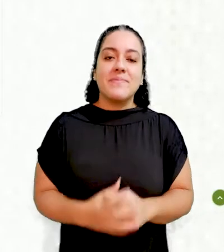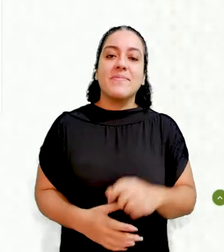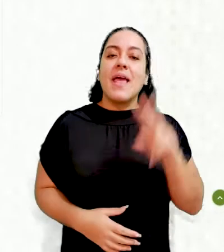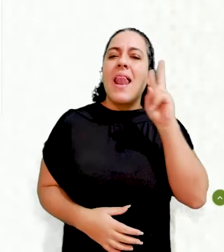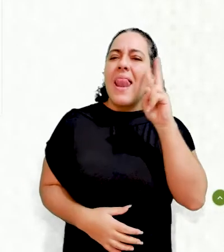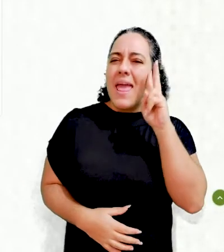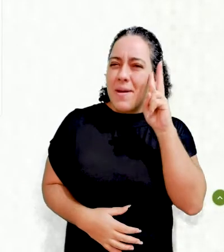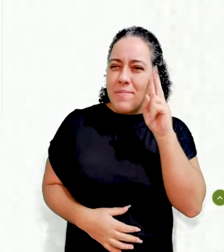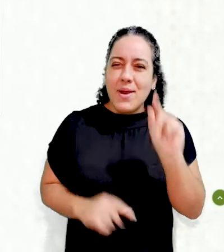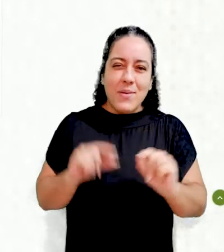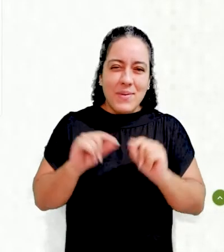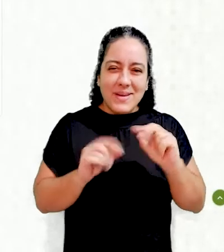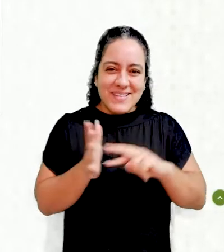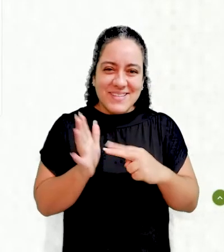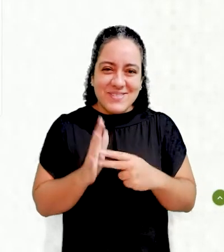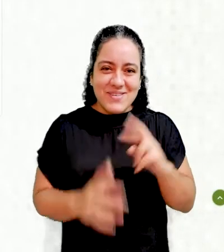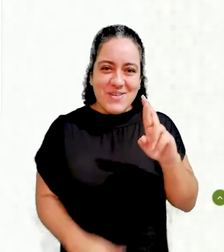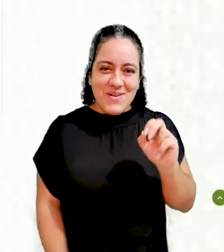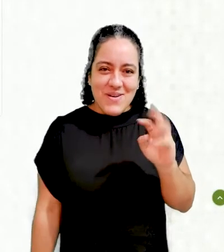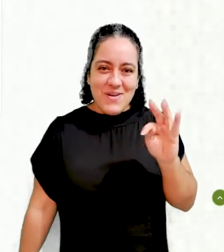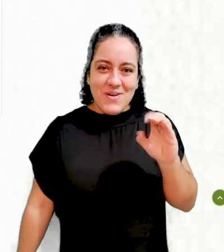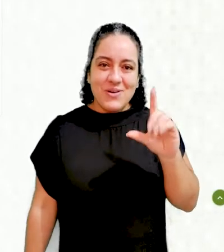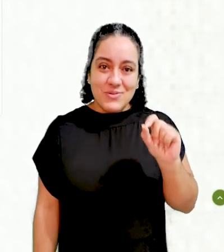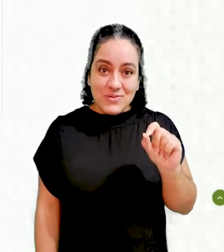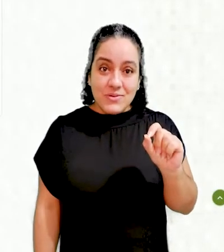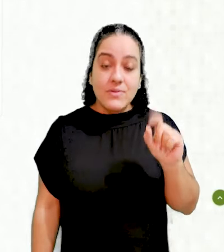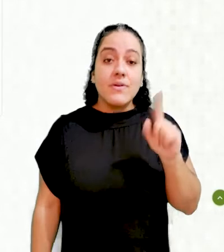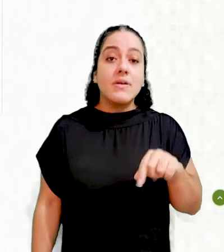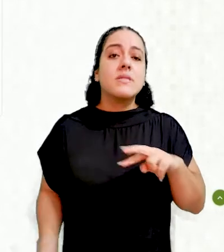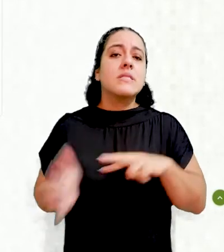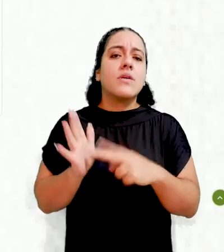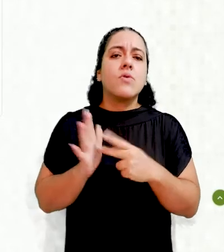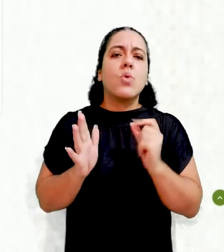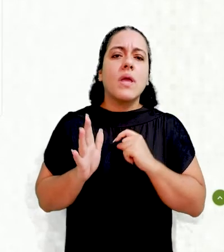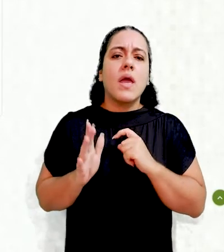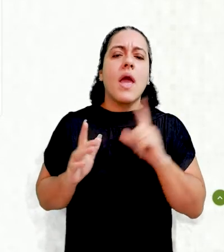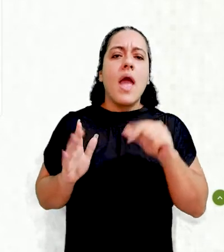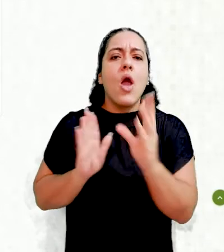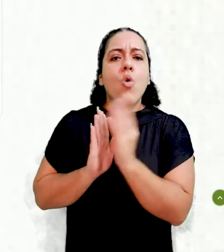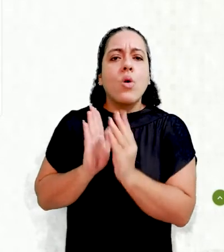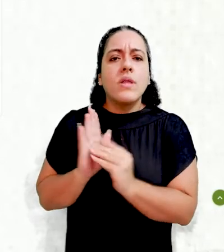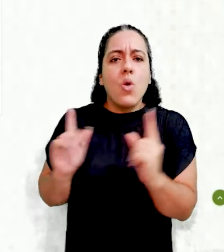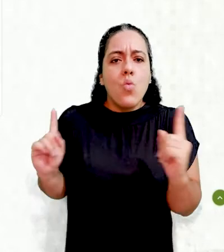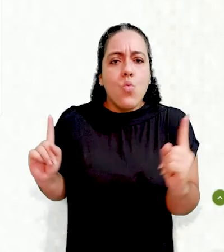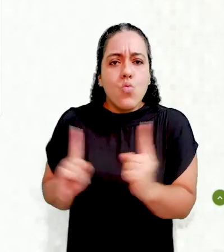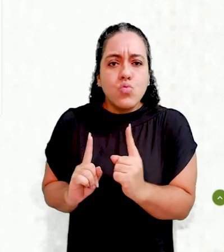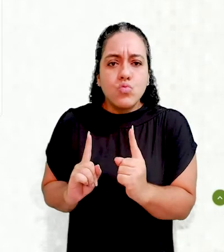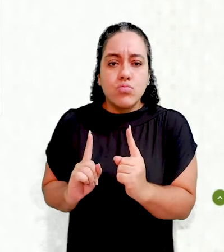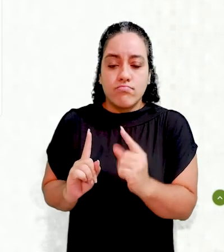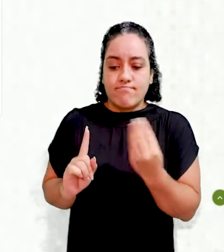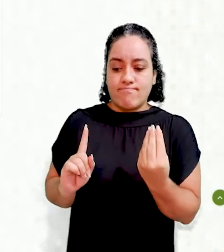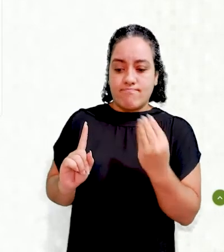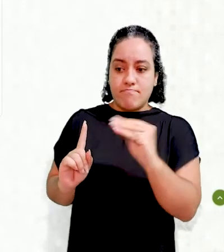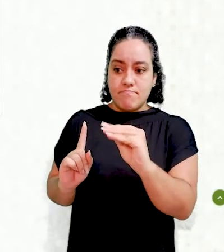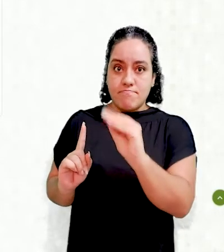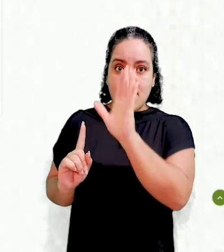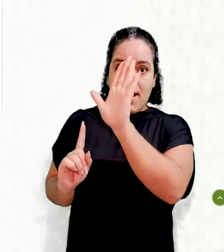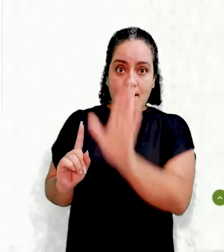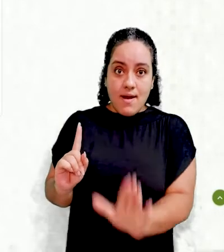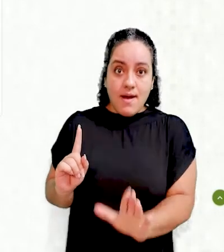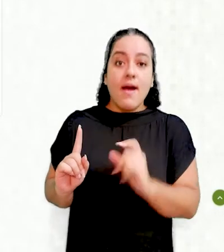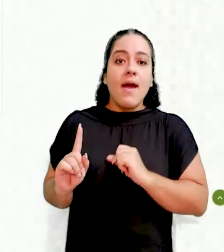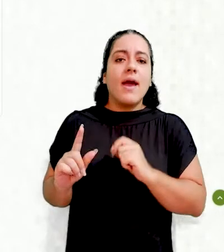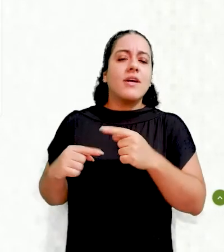lembrar o que é um rótulo. Um rótulo é um pedacinho de conteúdo que você insere e que vai